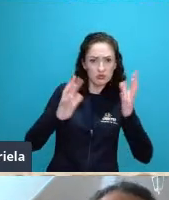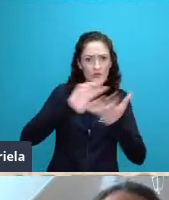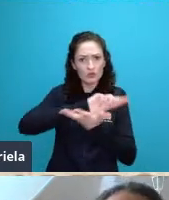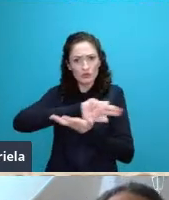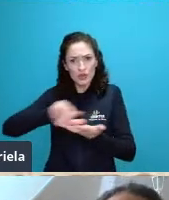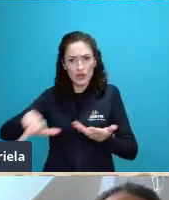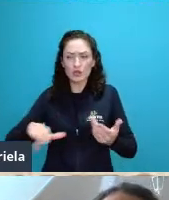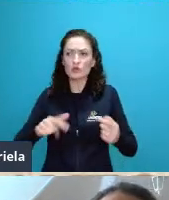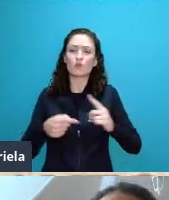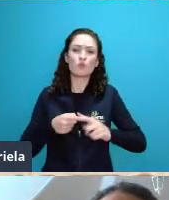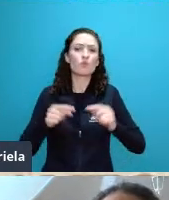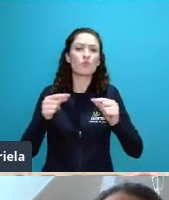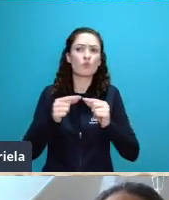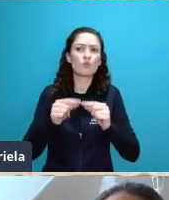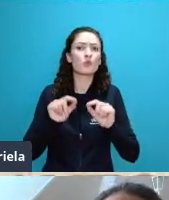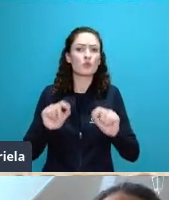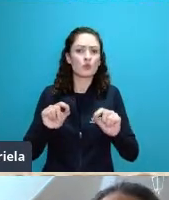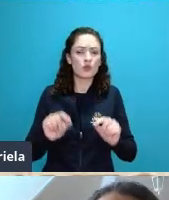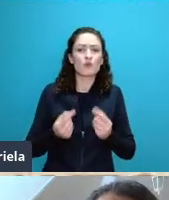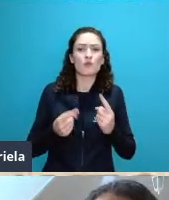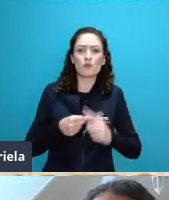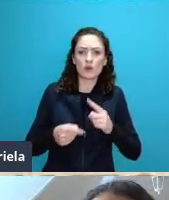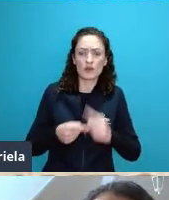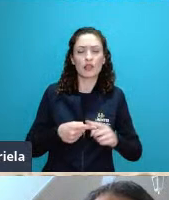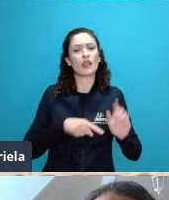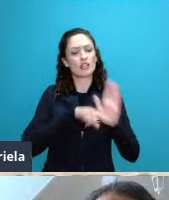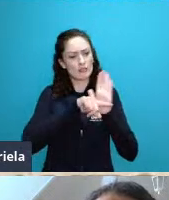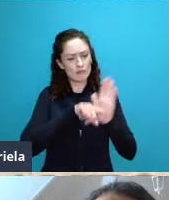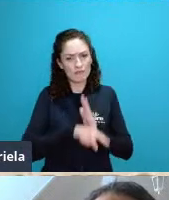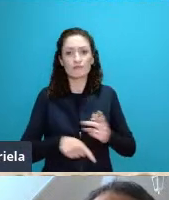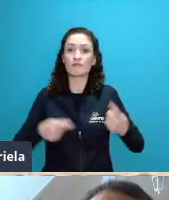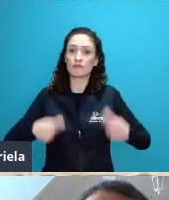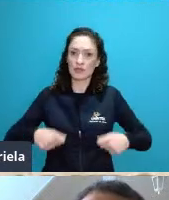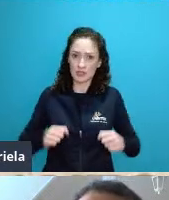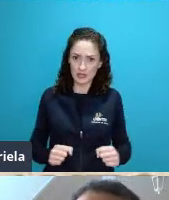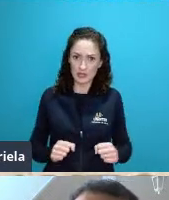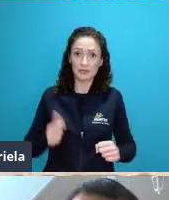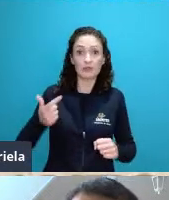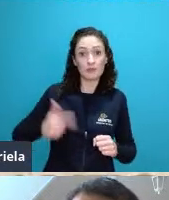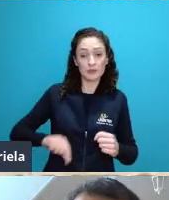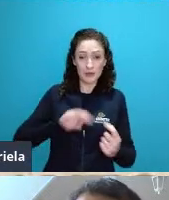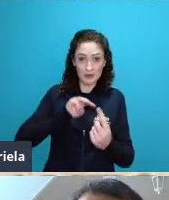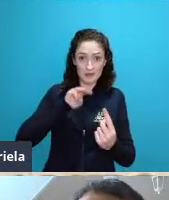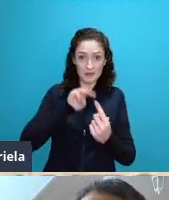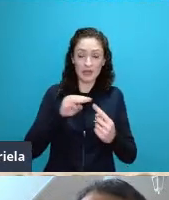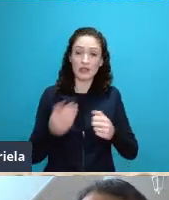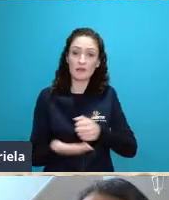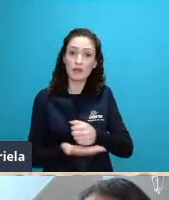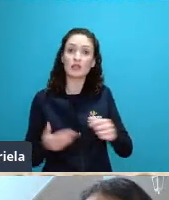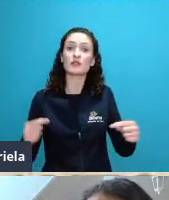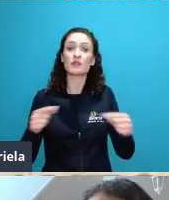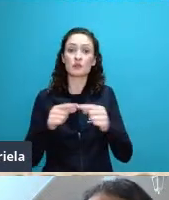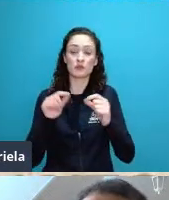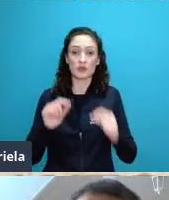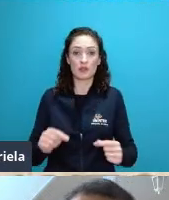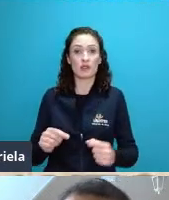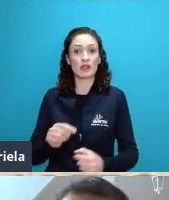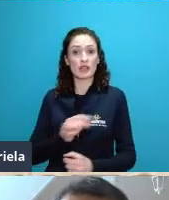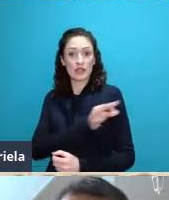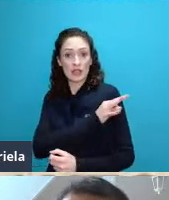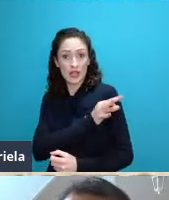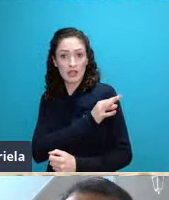estudo também uma outra meta básica o uso de técnicas e estatística